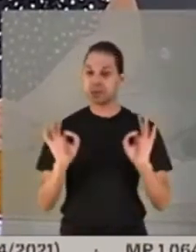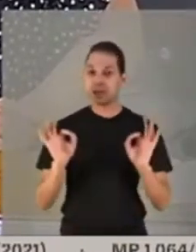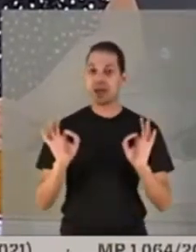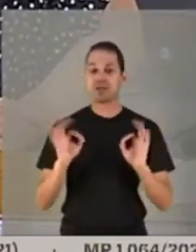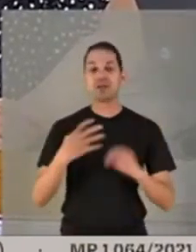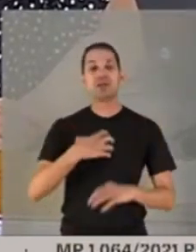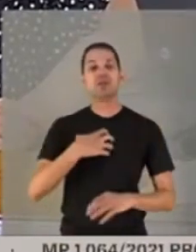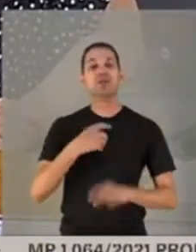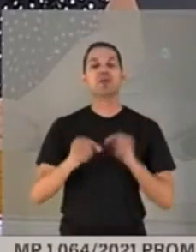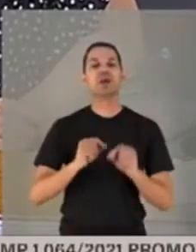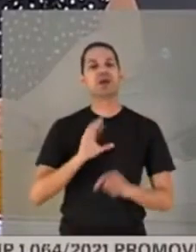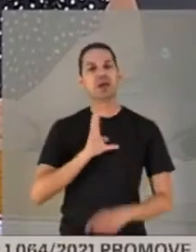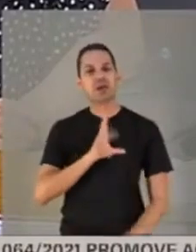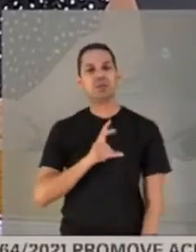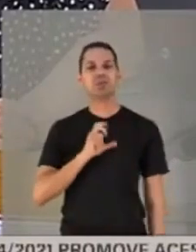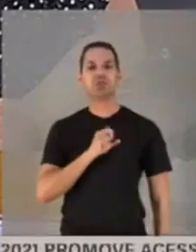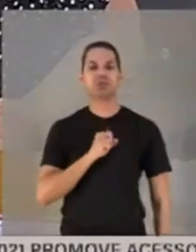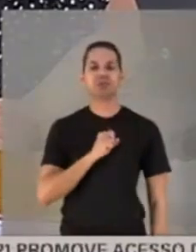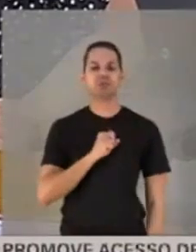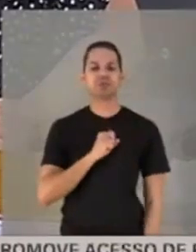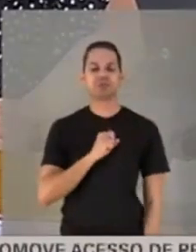amor, entendeu?